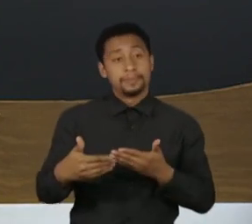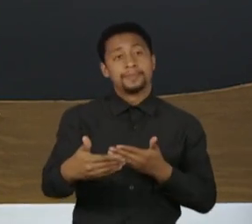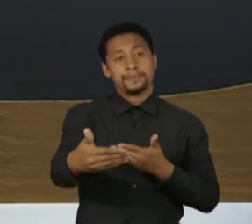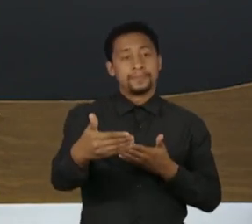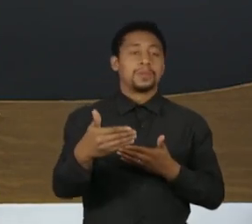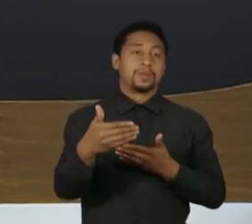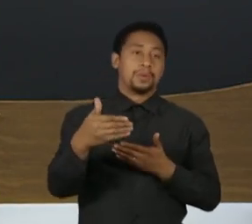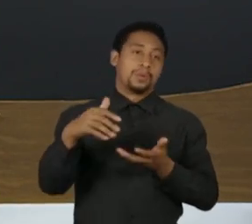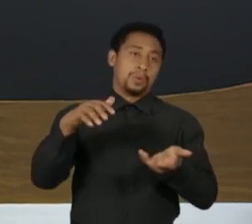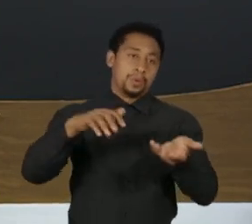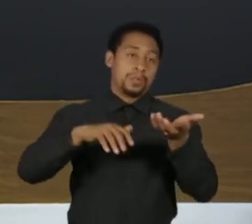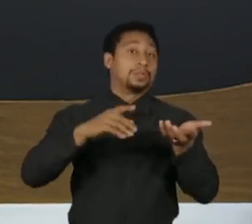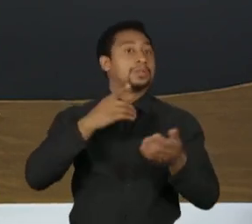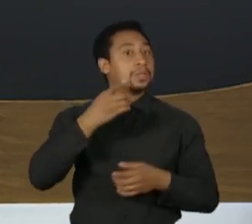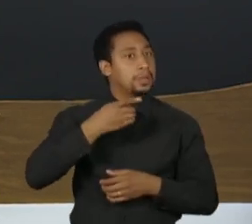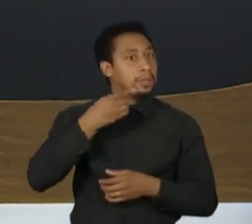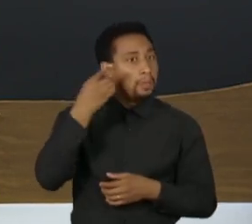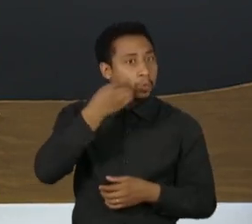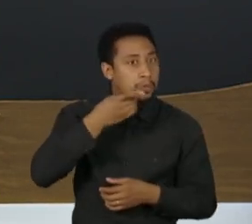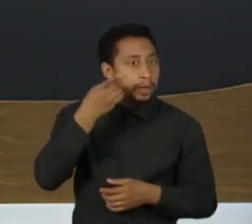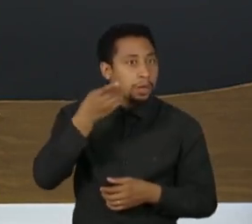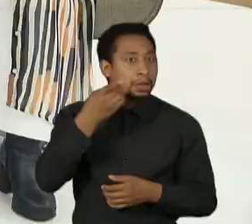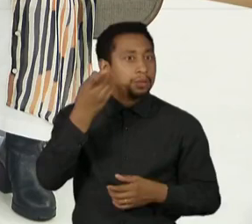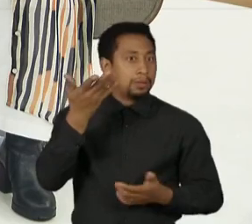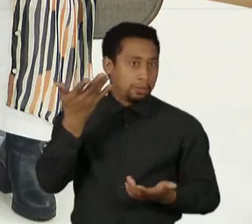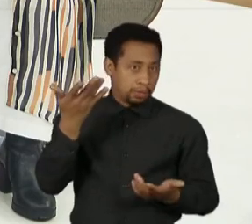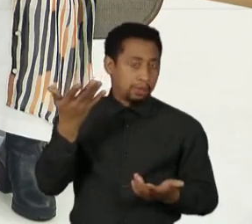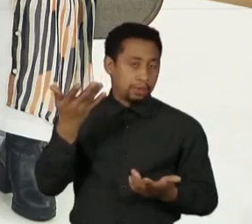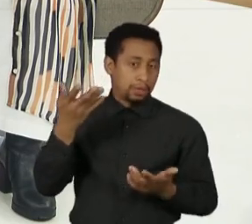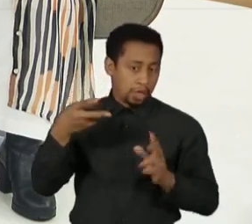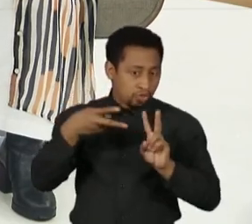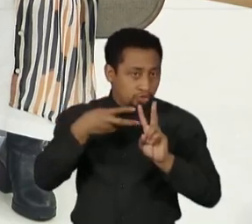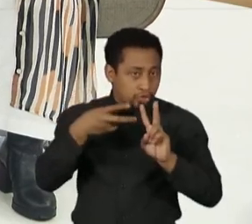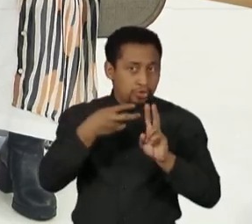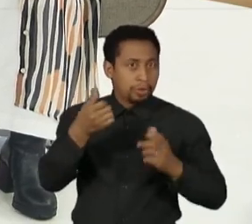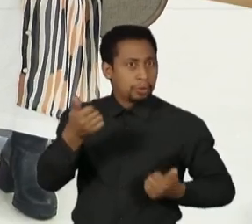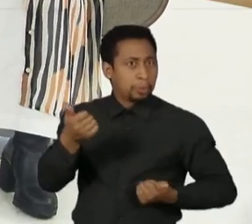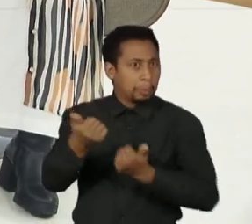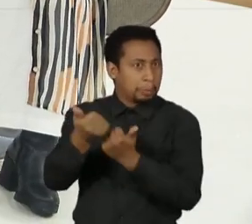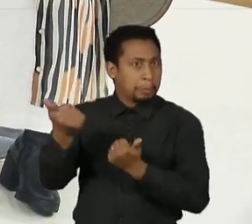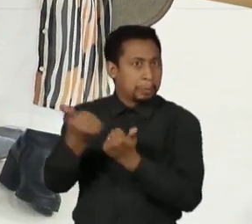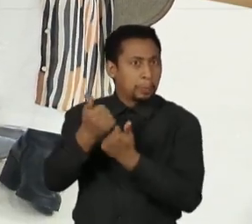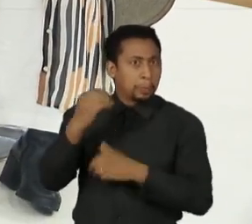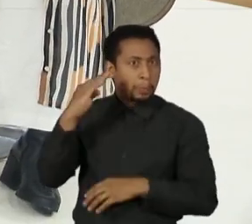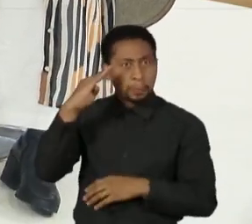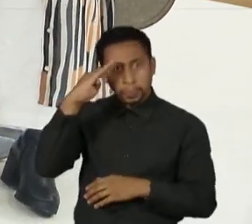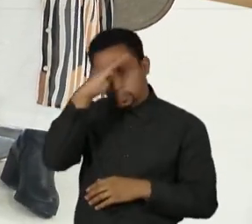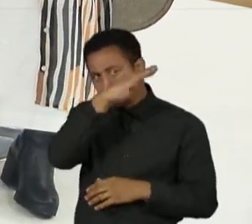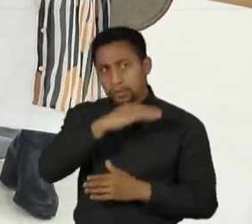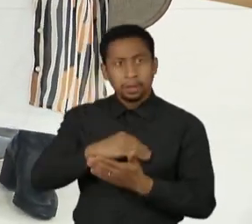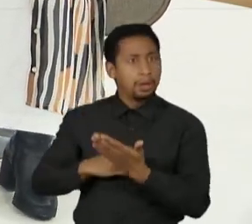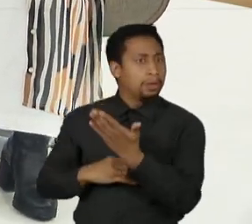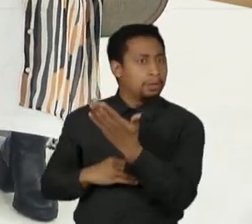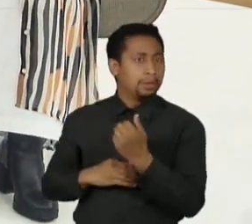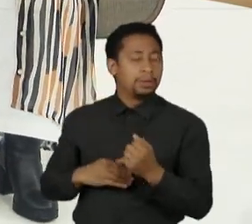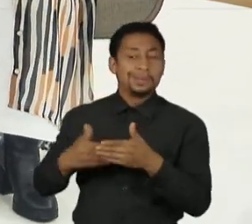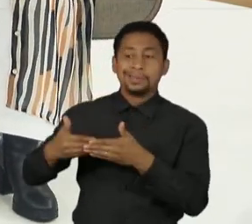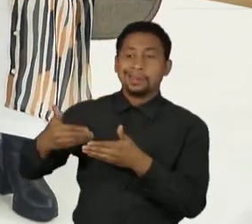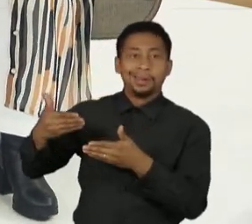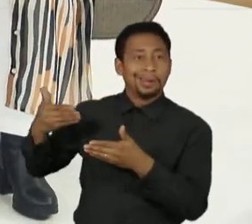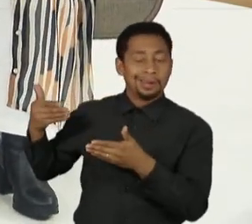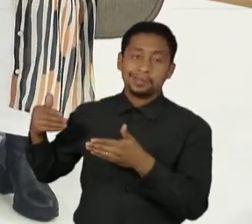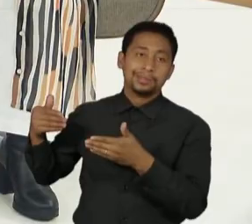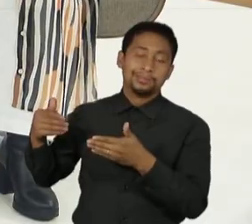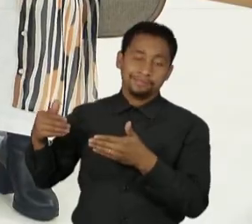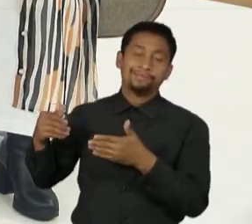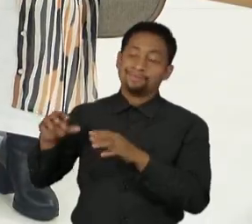deputada alçada pelo bolsonarismo, que, pelo senso comum geral, fez tão mal aos povos